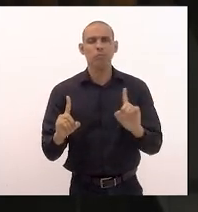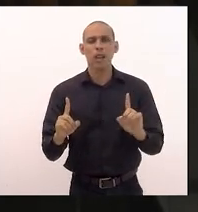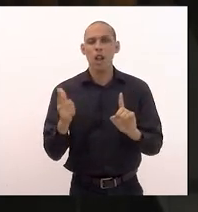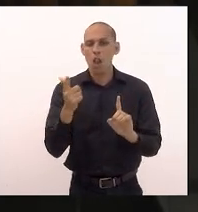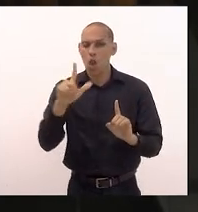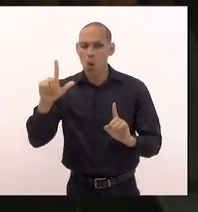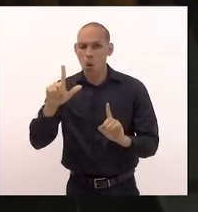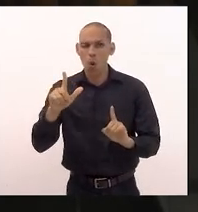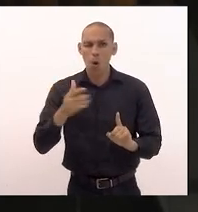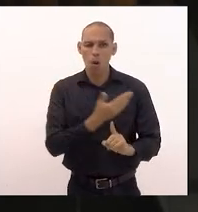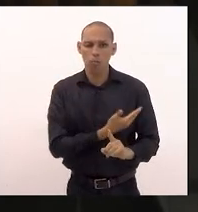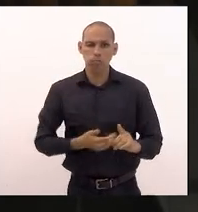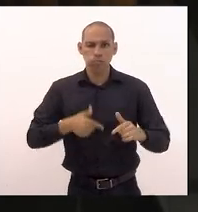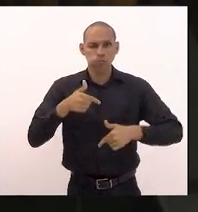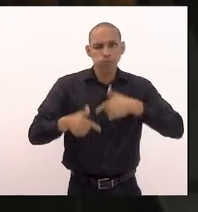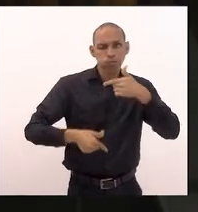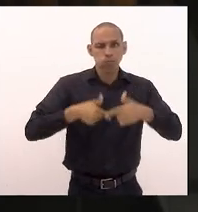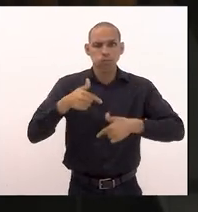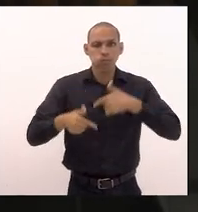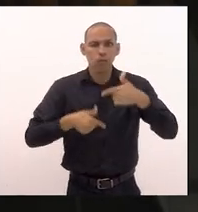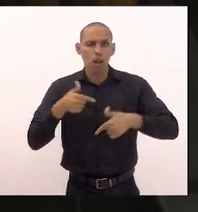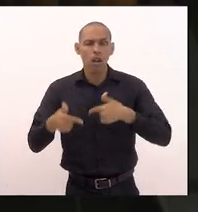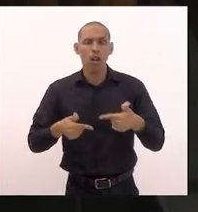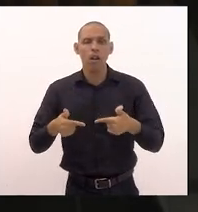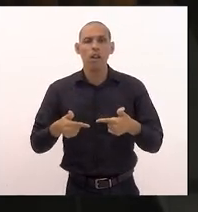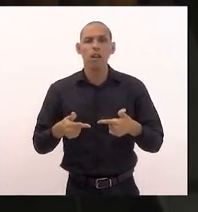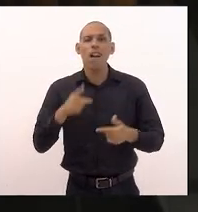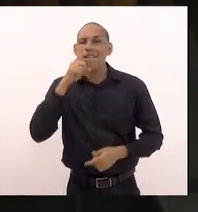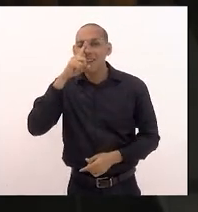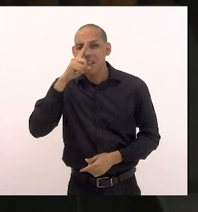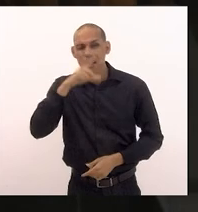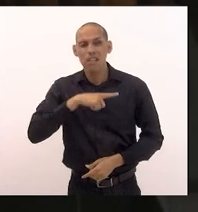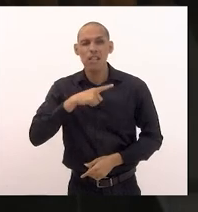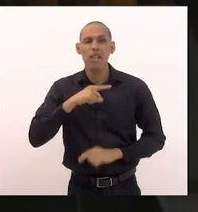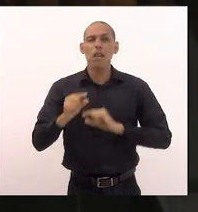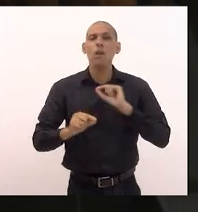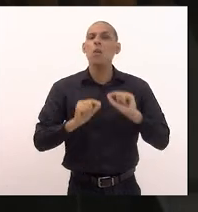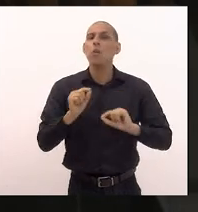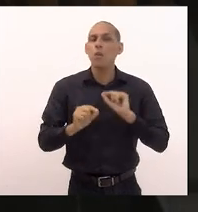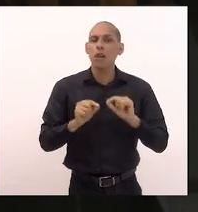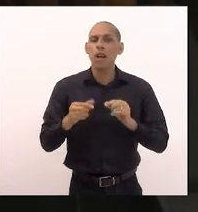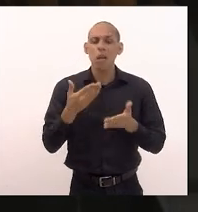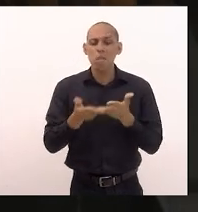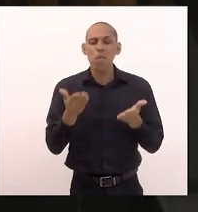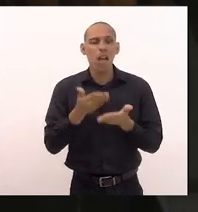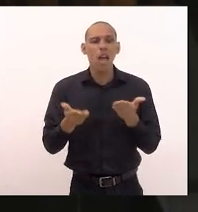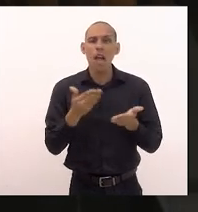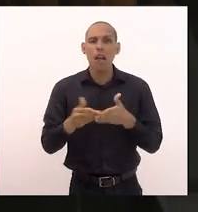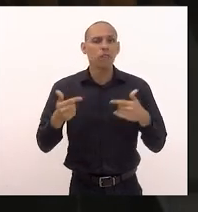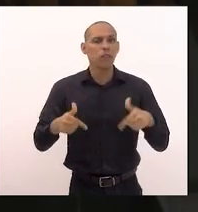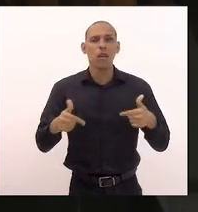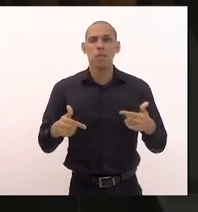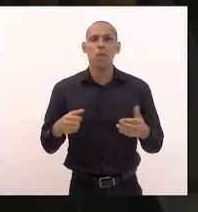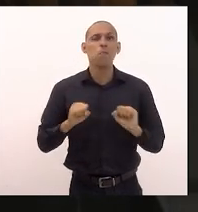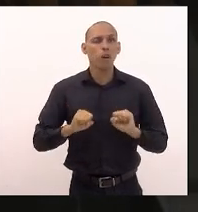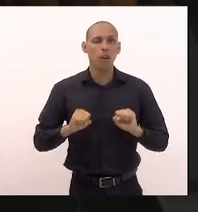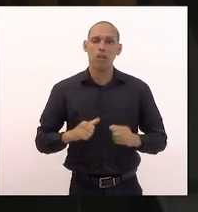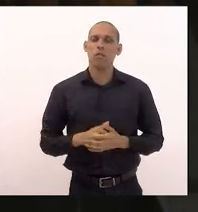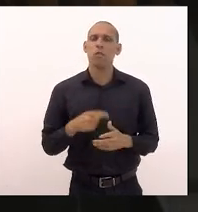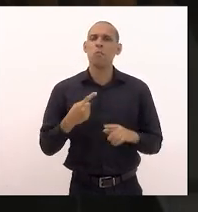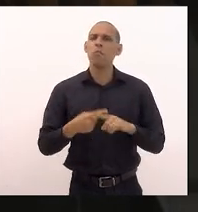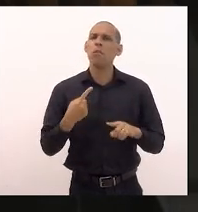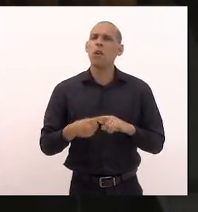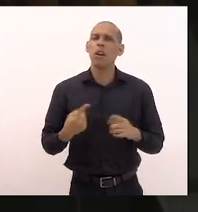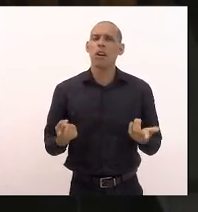carreira do estado do Rio de Janeiro correndo o risco inclusive de perderem os seus empregos de responderem